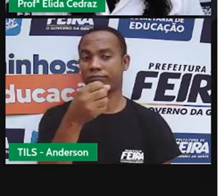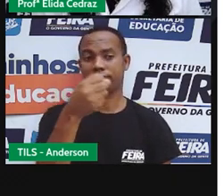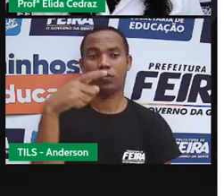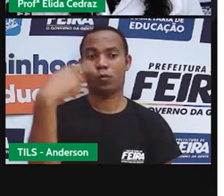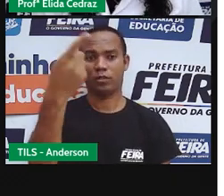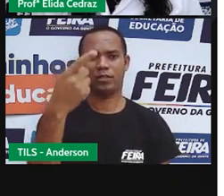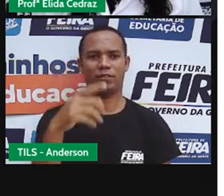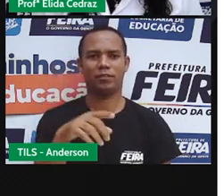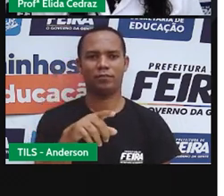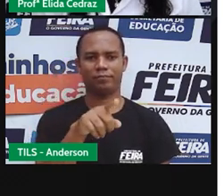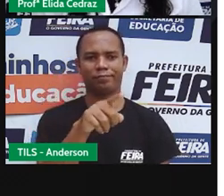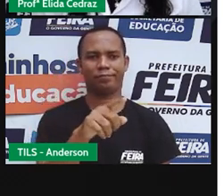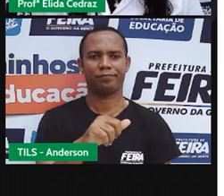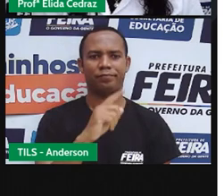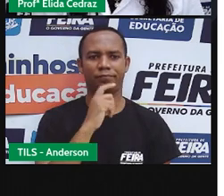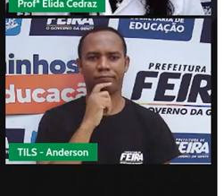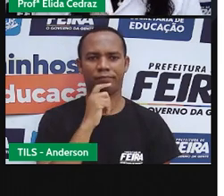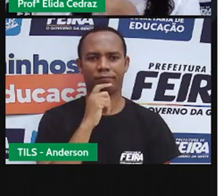gesso,